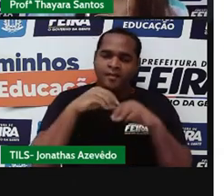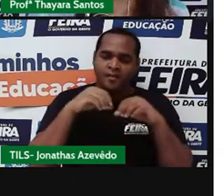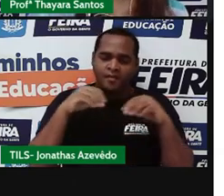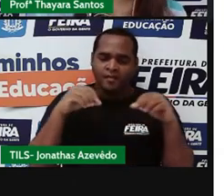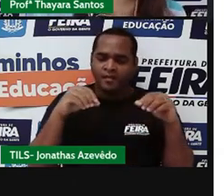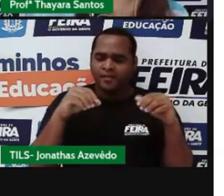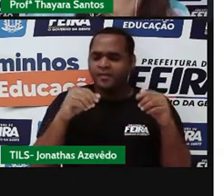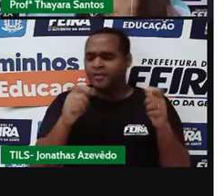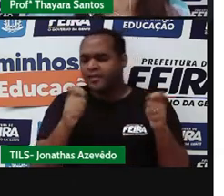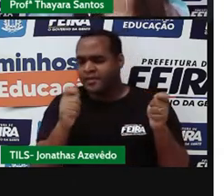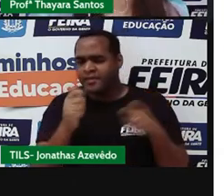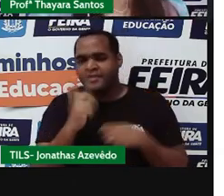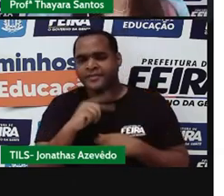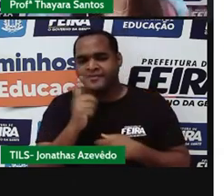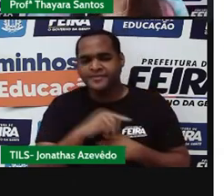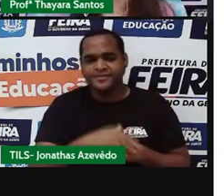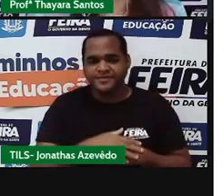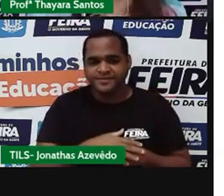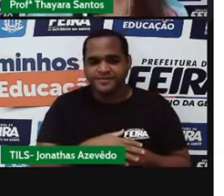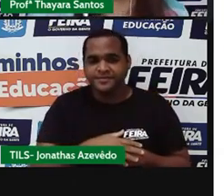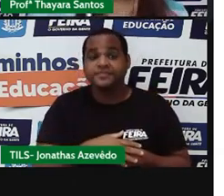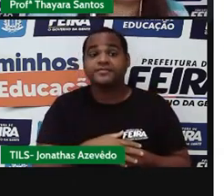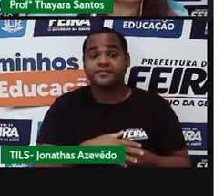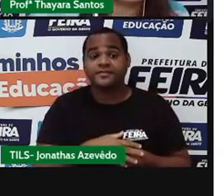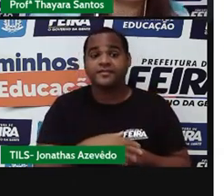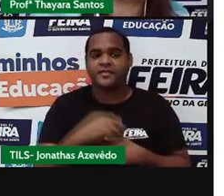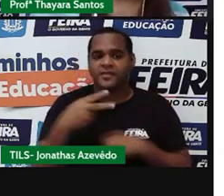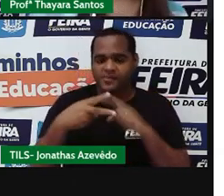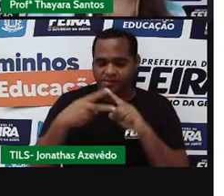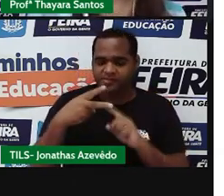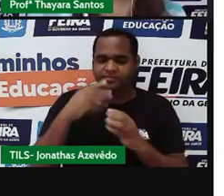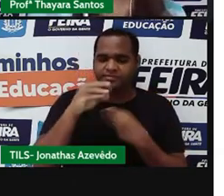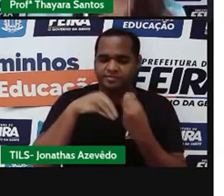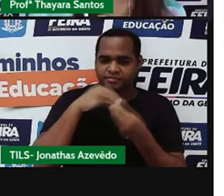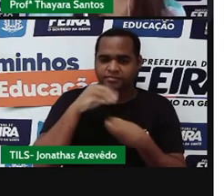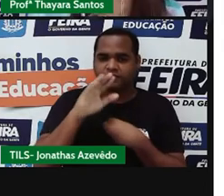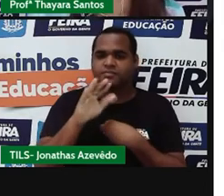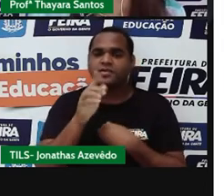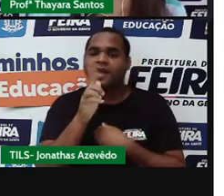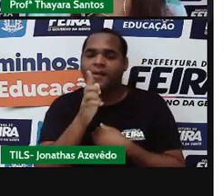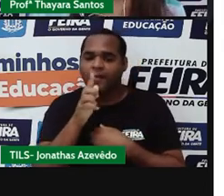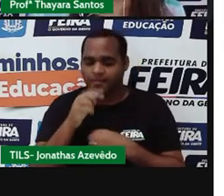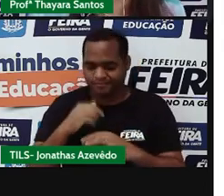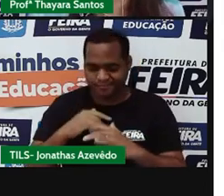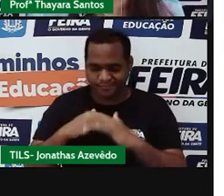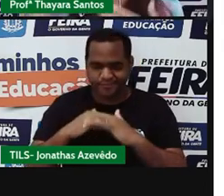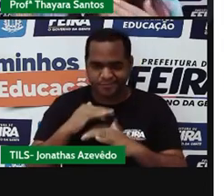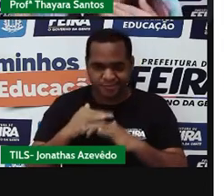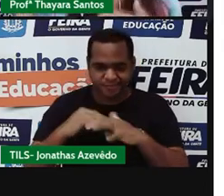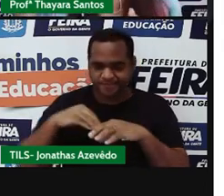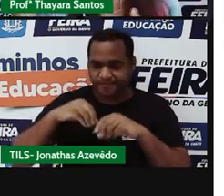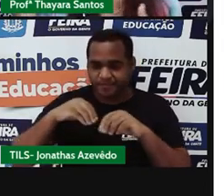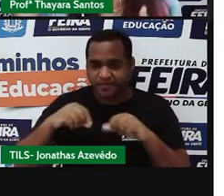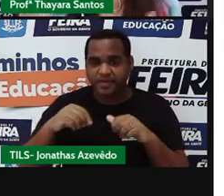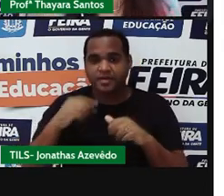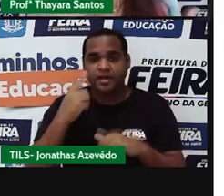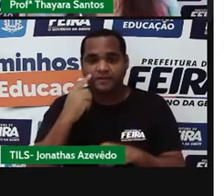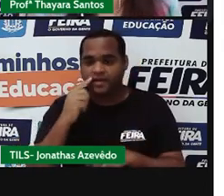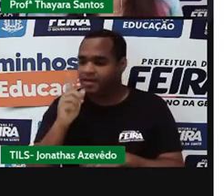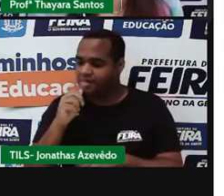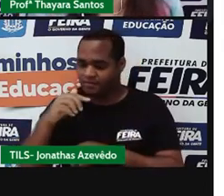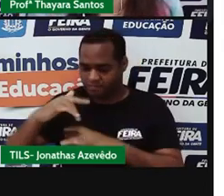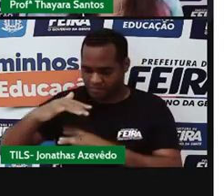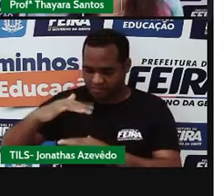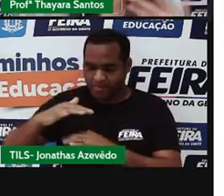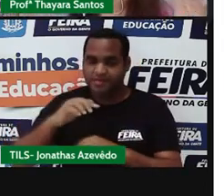mistura? Eles e os dois juntos é uma mistura, mas a areia não consegue se dissolver na água. A gente consegue ver onde está a água